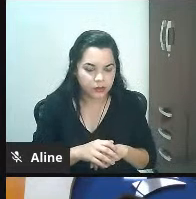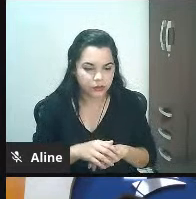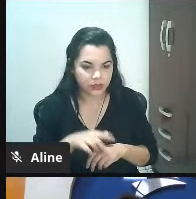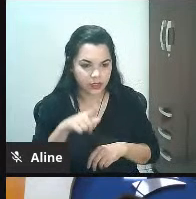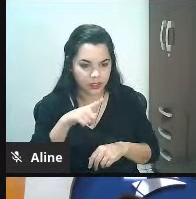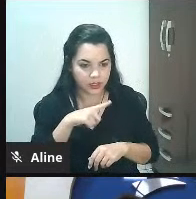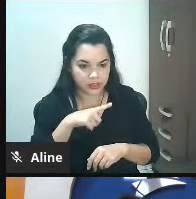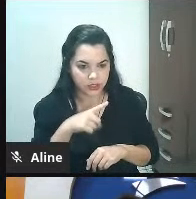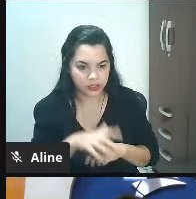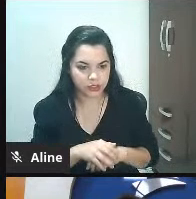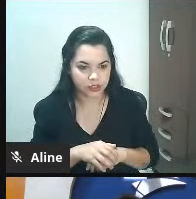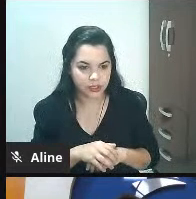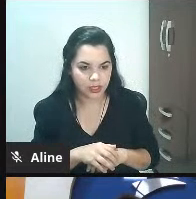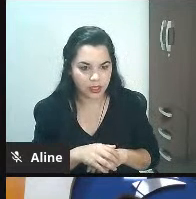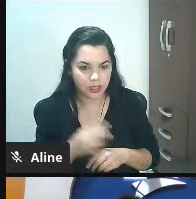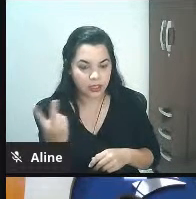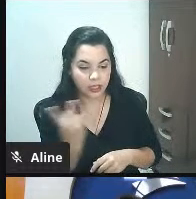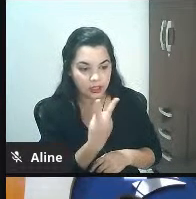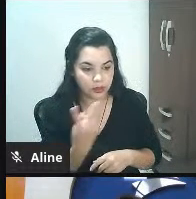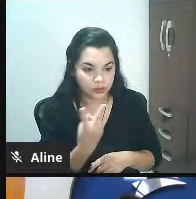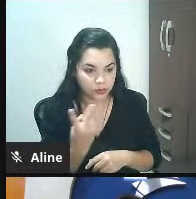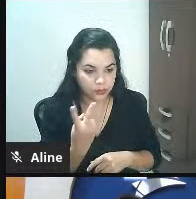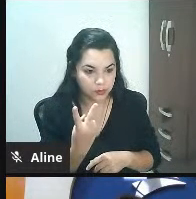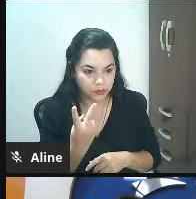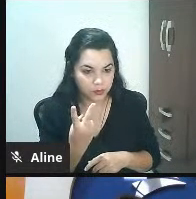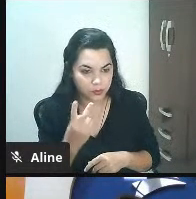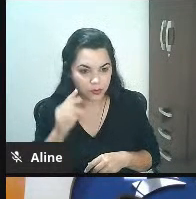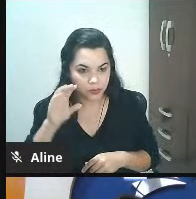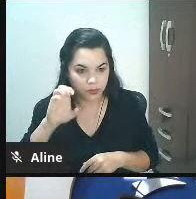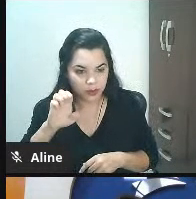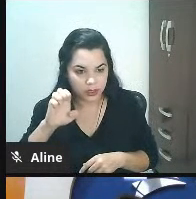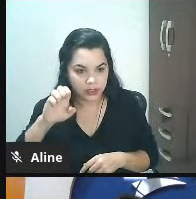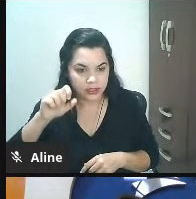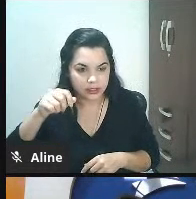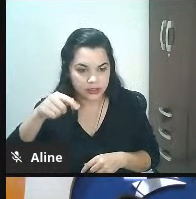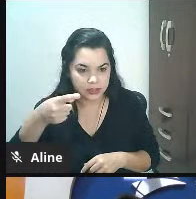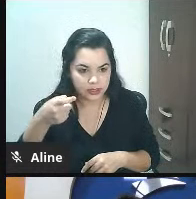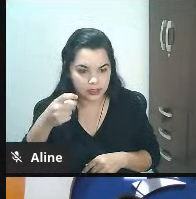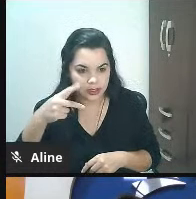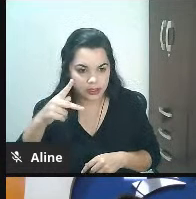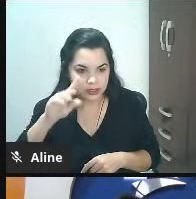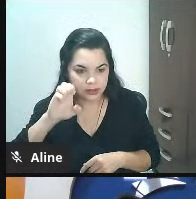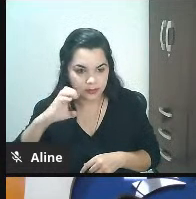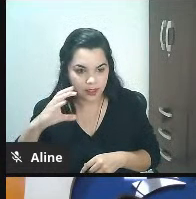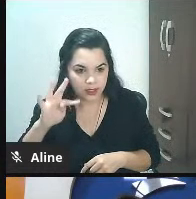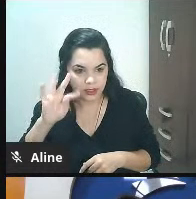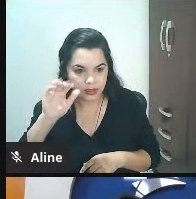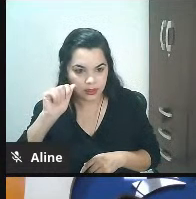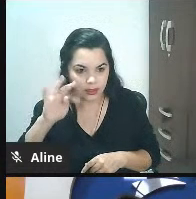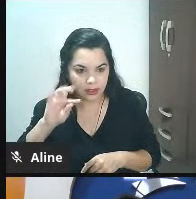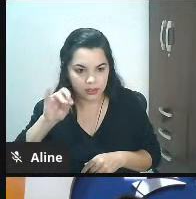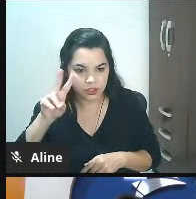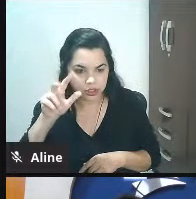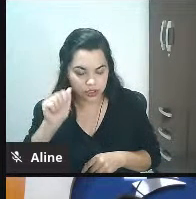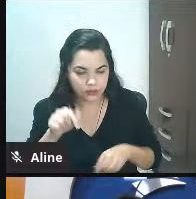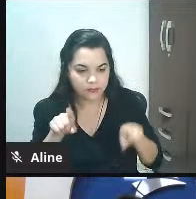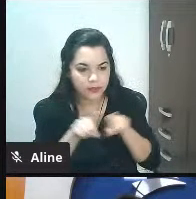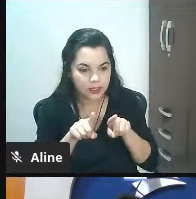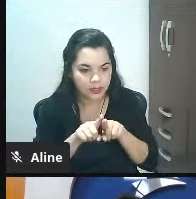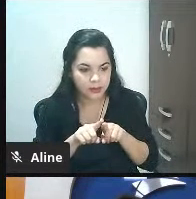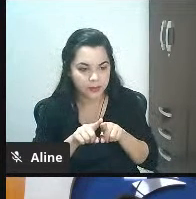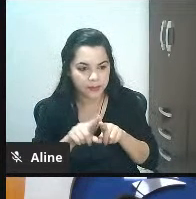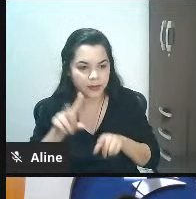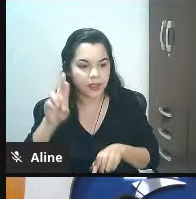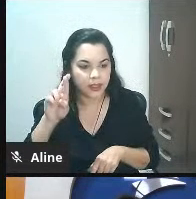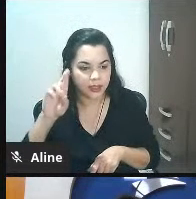expectativa e realidade a gente vai falar assim peraí a minha loja vamos pensar o exemplo assim da esquerda aí minha loja tem mil clientes